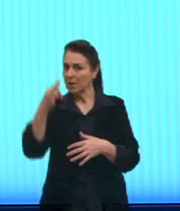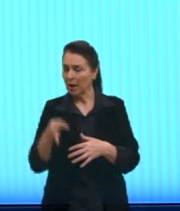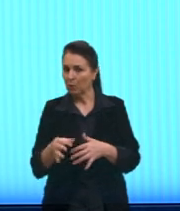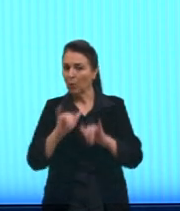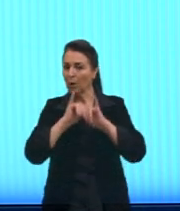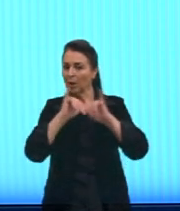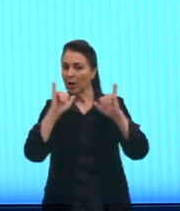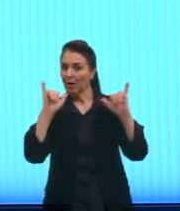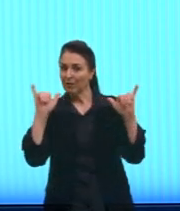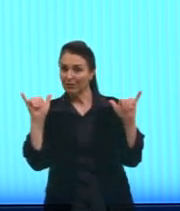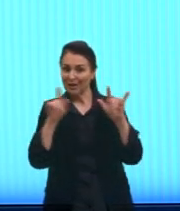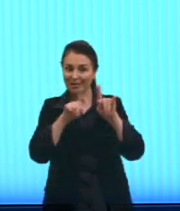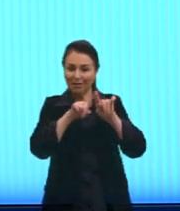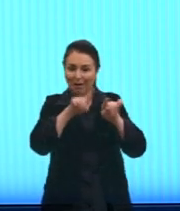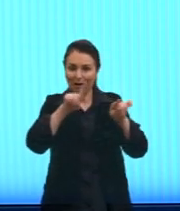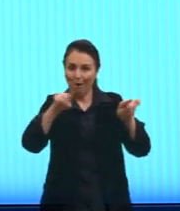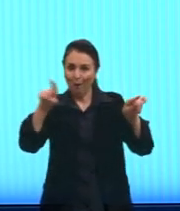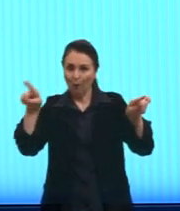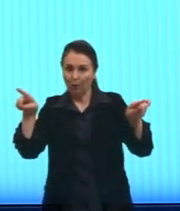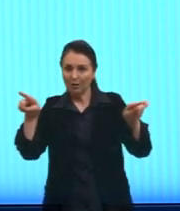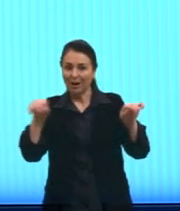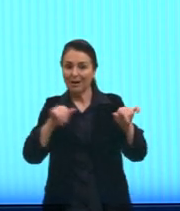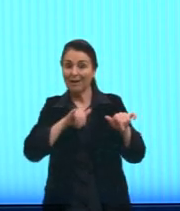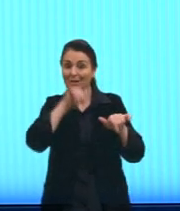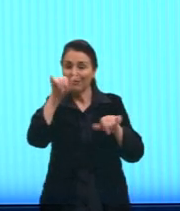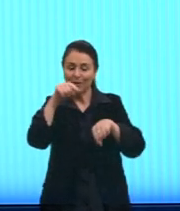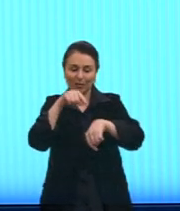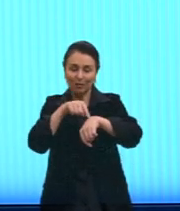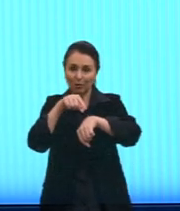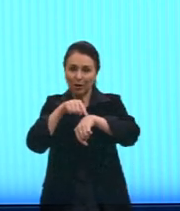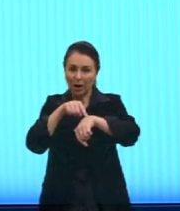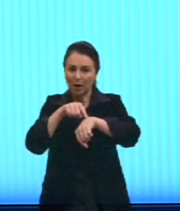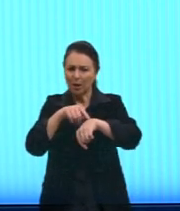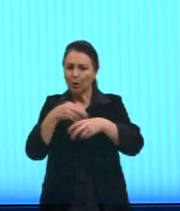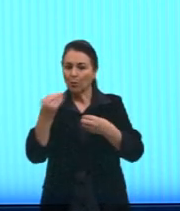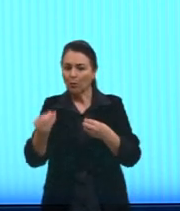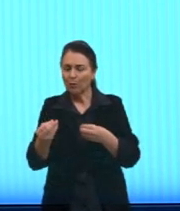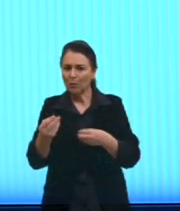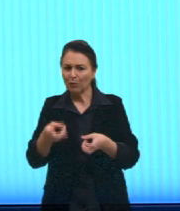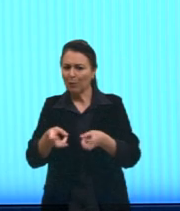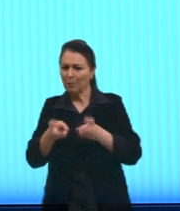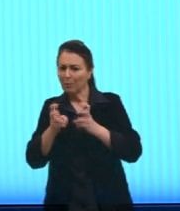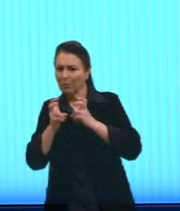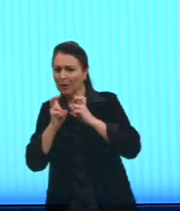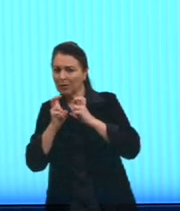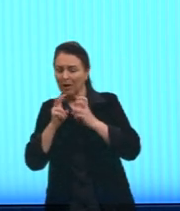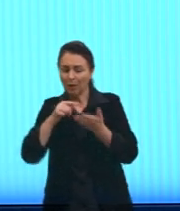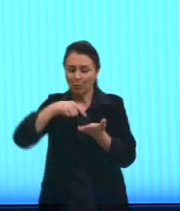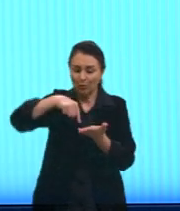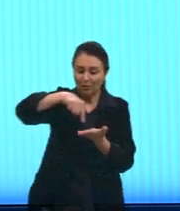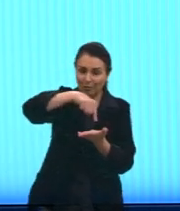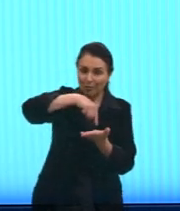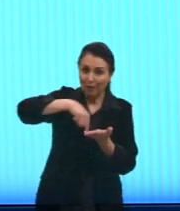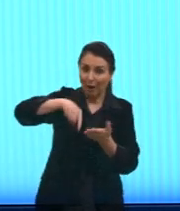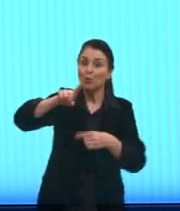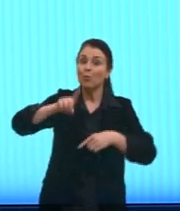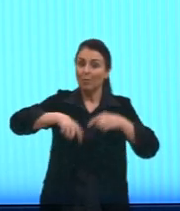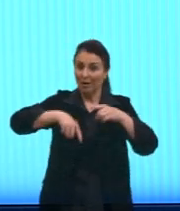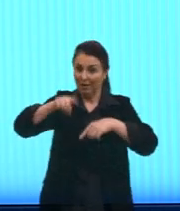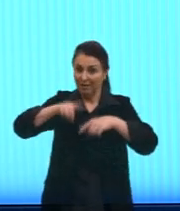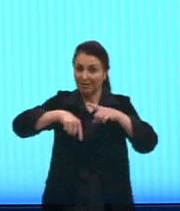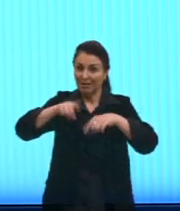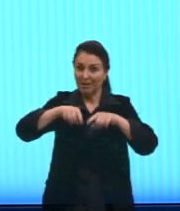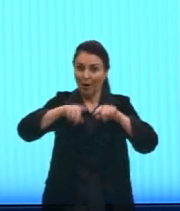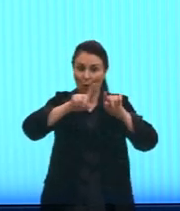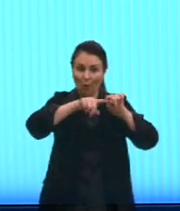essa onda, esse, esse horário, e aí então, conforme vai recebendo, o GPS, né, o equipamento, GPS vai recebendo essa